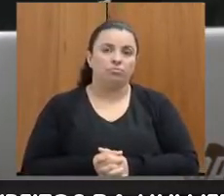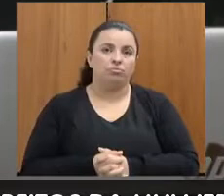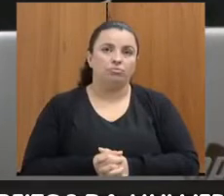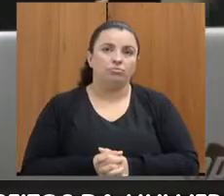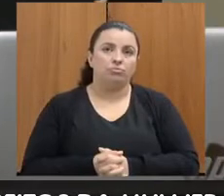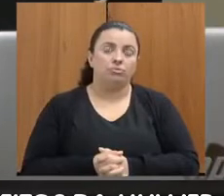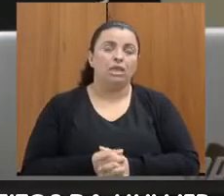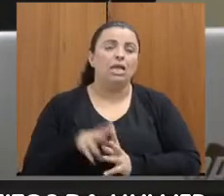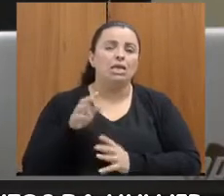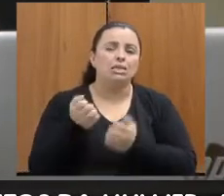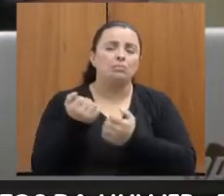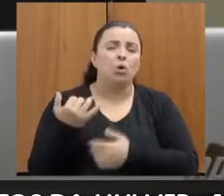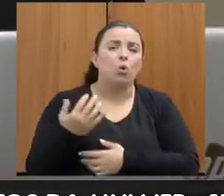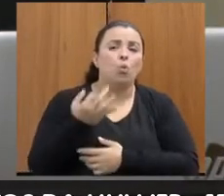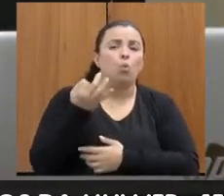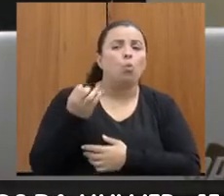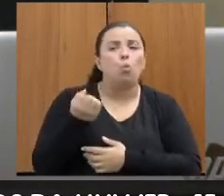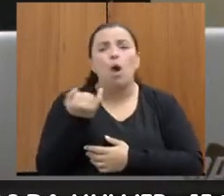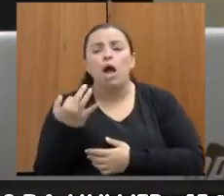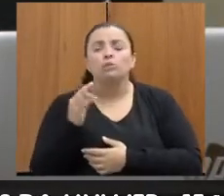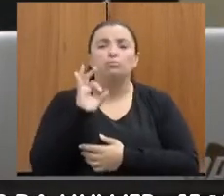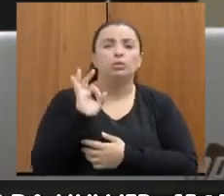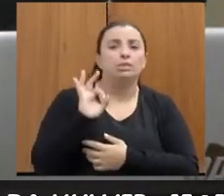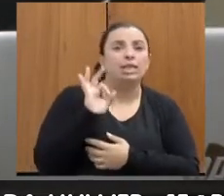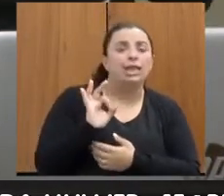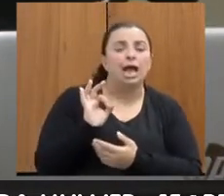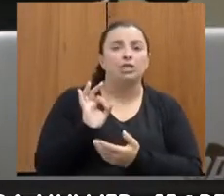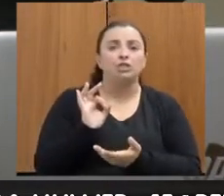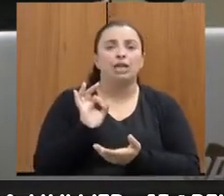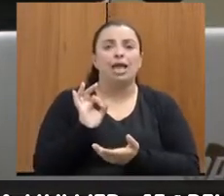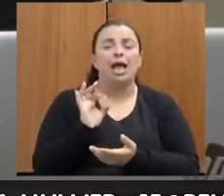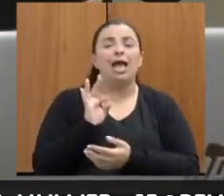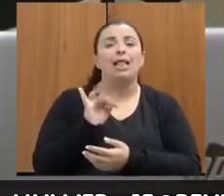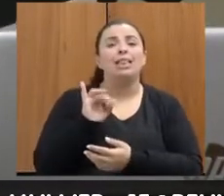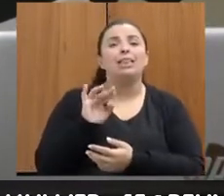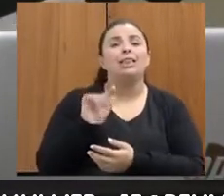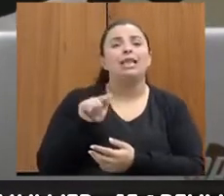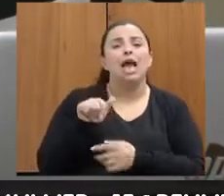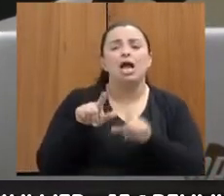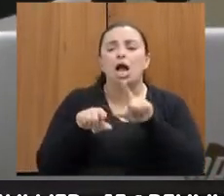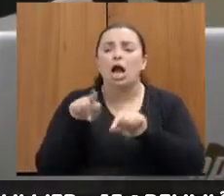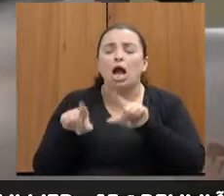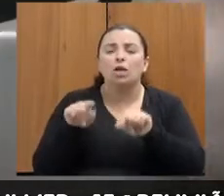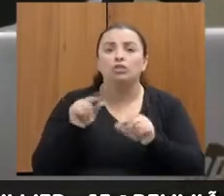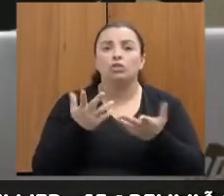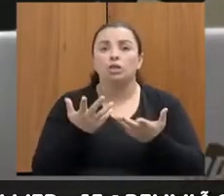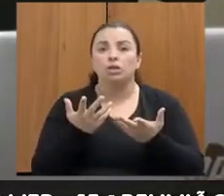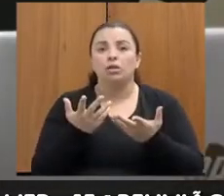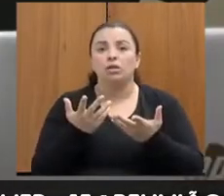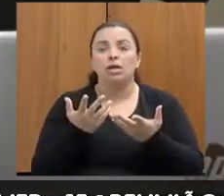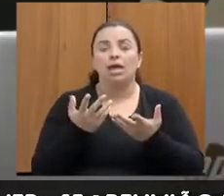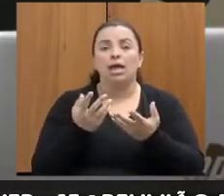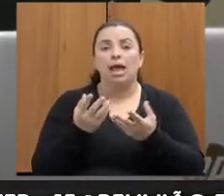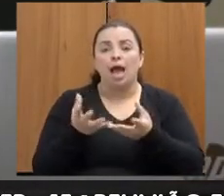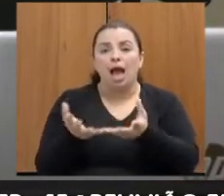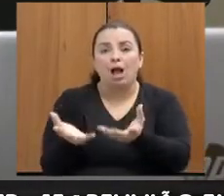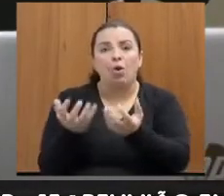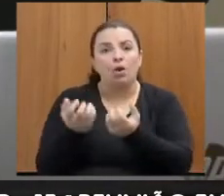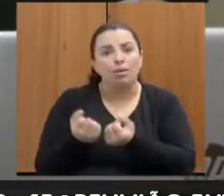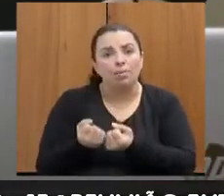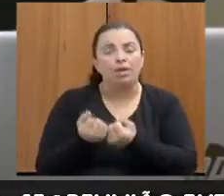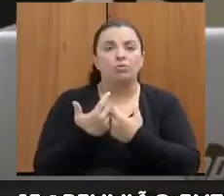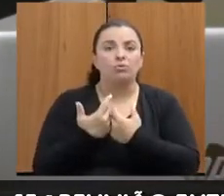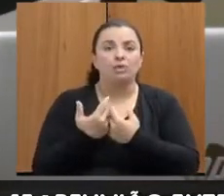quantitativos relativos à triagem, acolhimento e encaminhamento. Nós queremos a informação